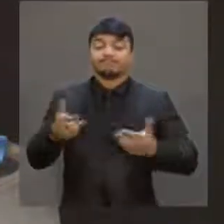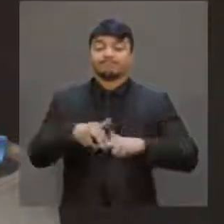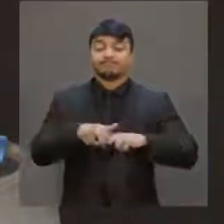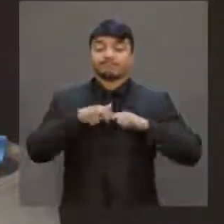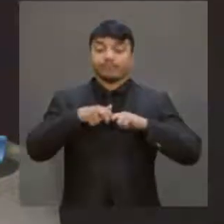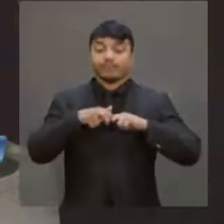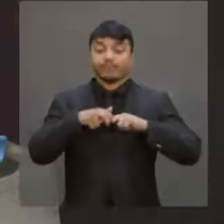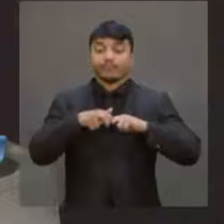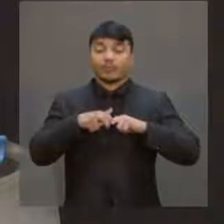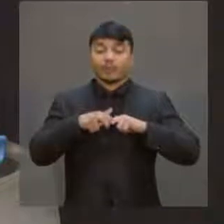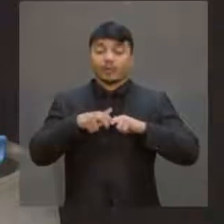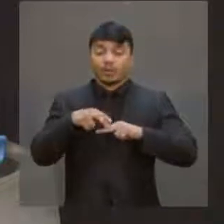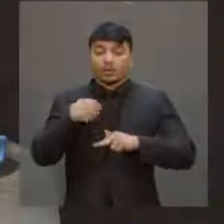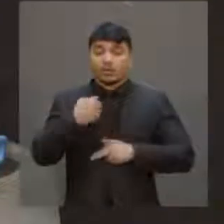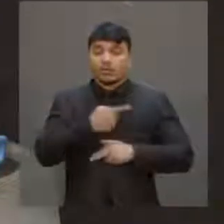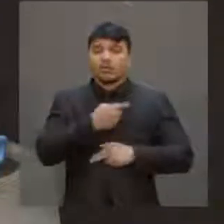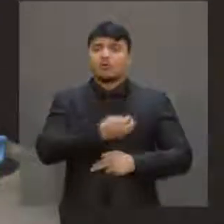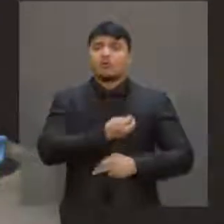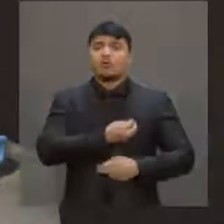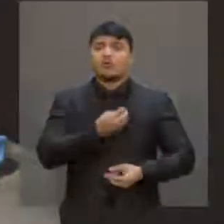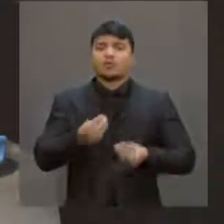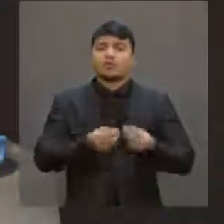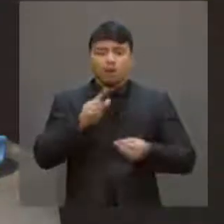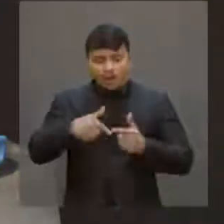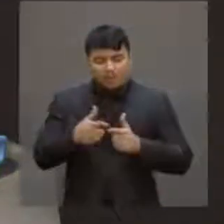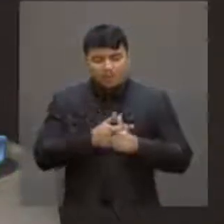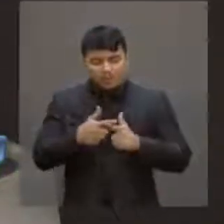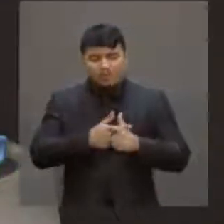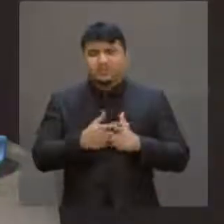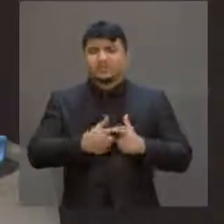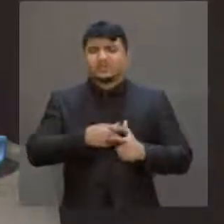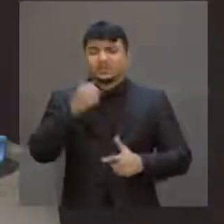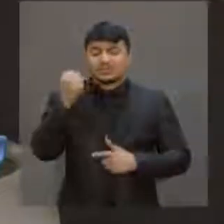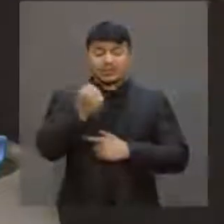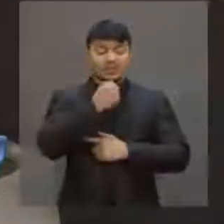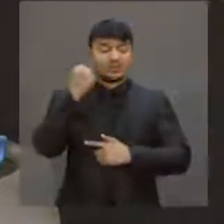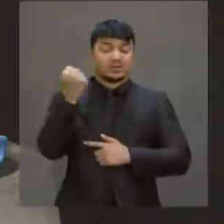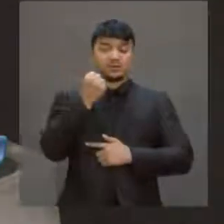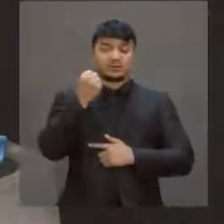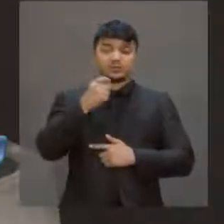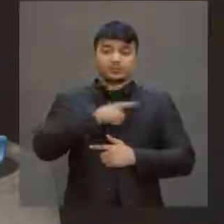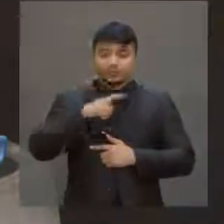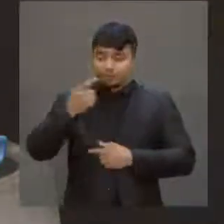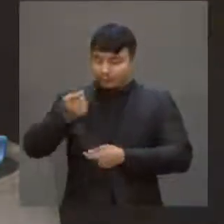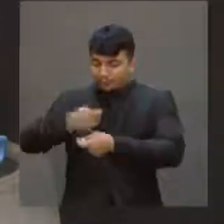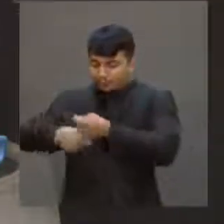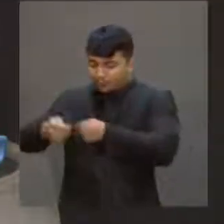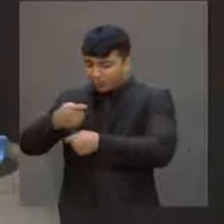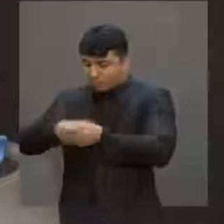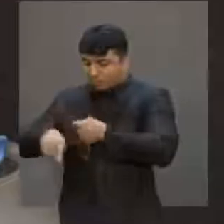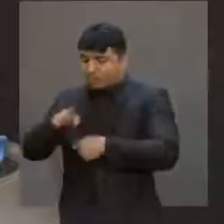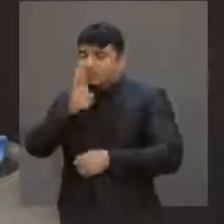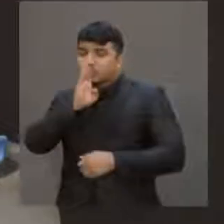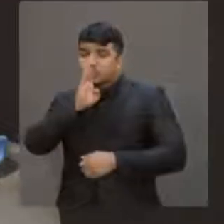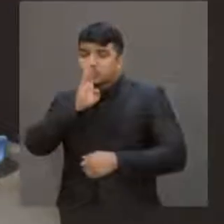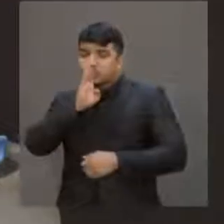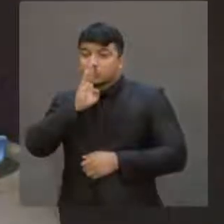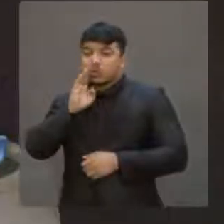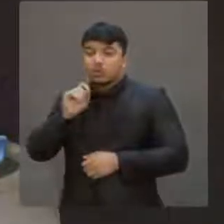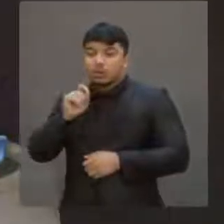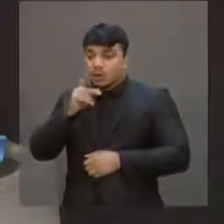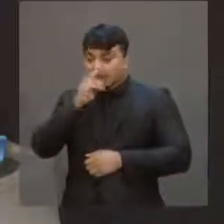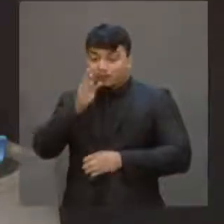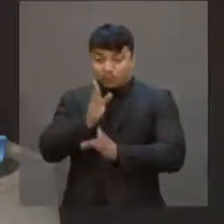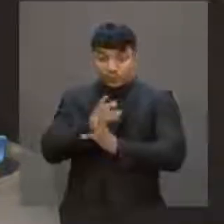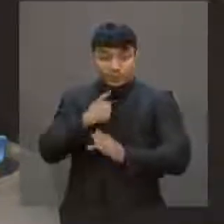Portanto, nós estamos vivendo uma tragédia. Por um lado, a economia patina. Ontem, os